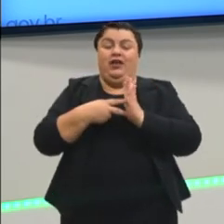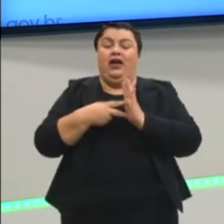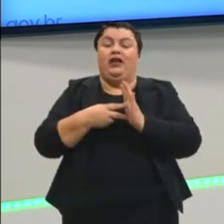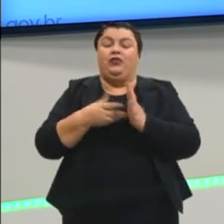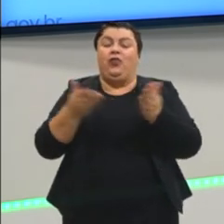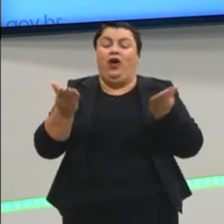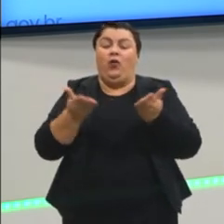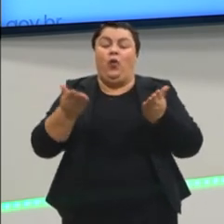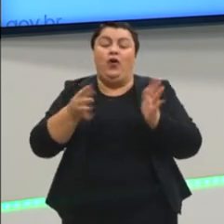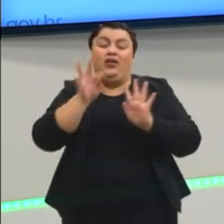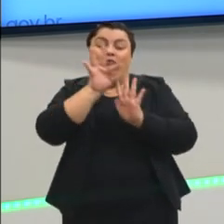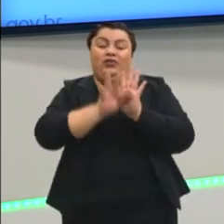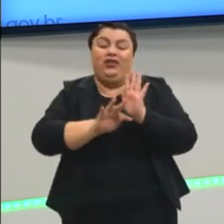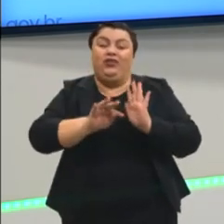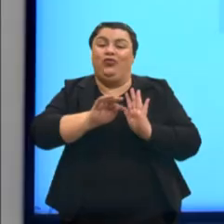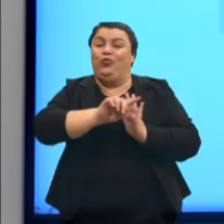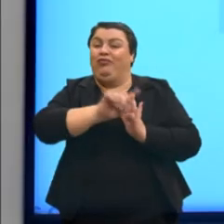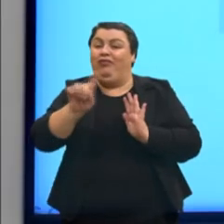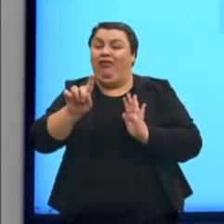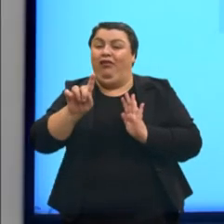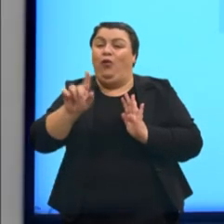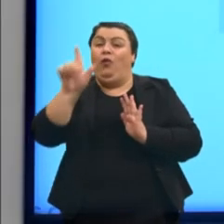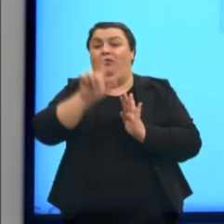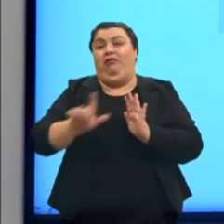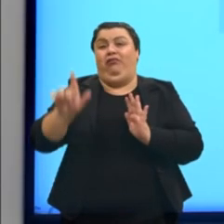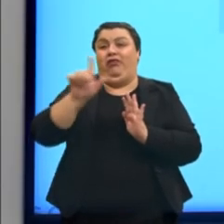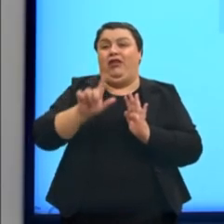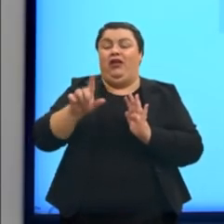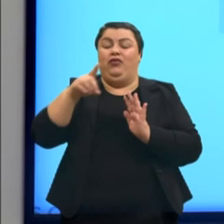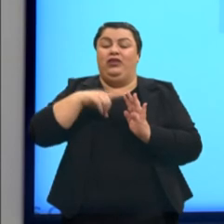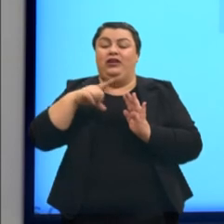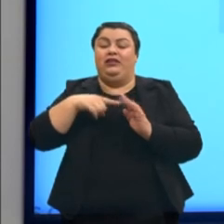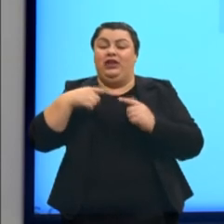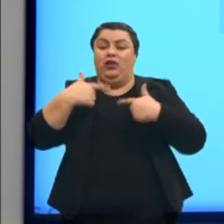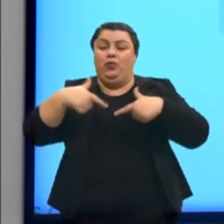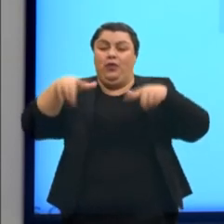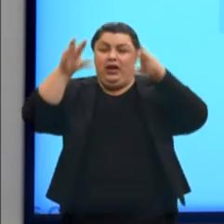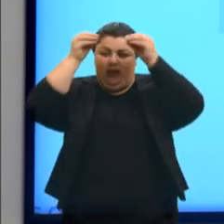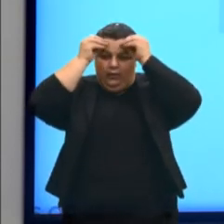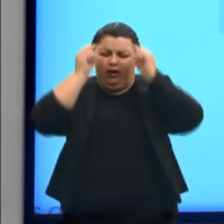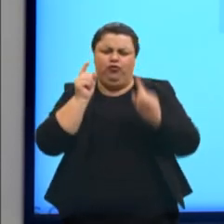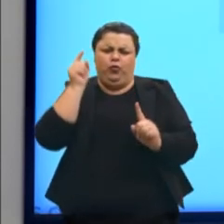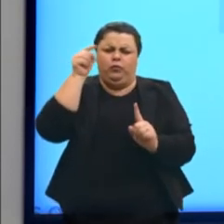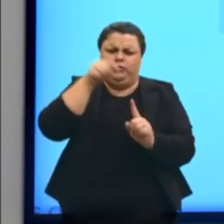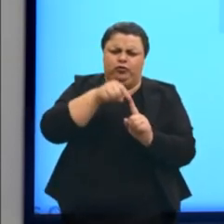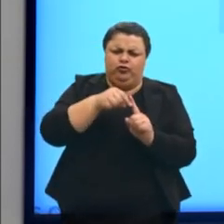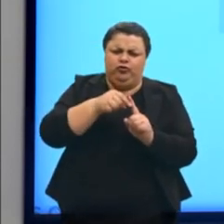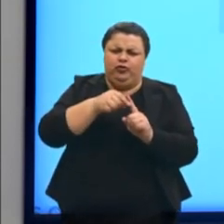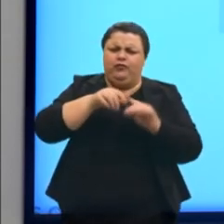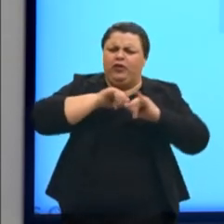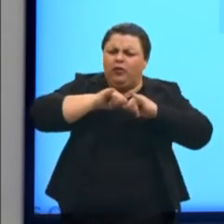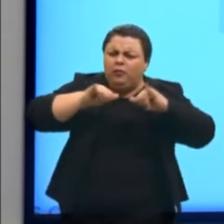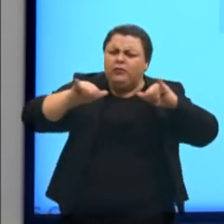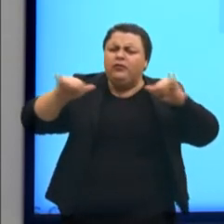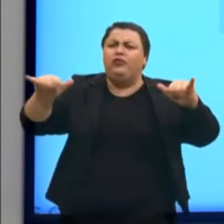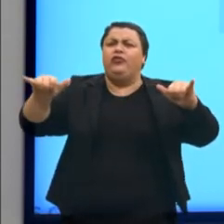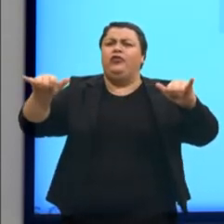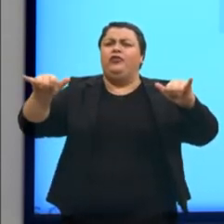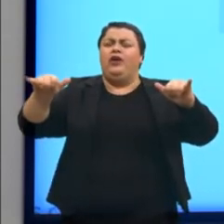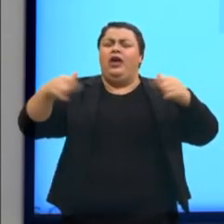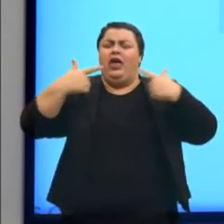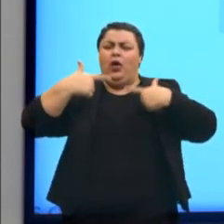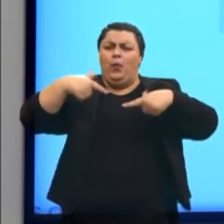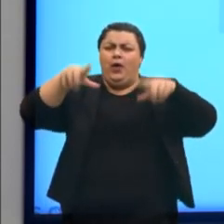não literário, ele vai ter uma linguagem que vai ser muito mais impessoal, objetiva e informativa. É uma